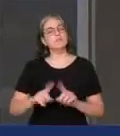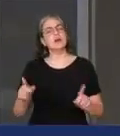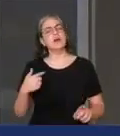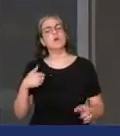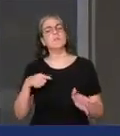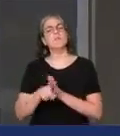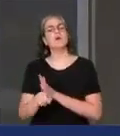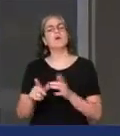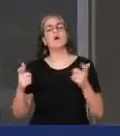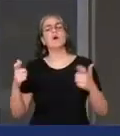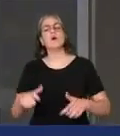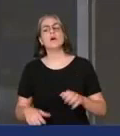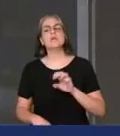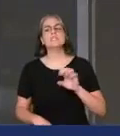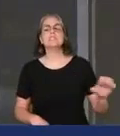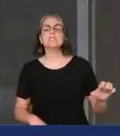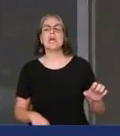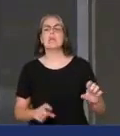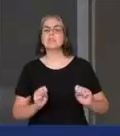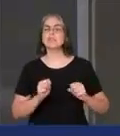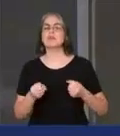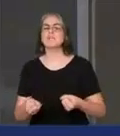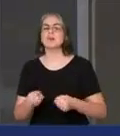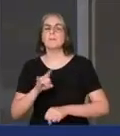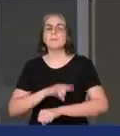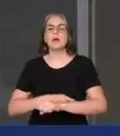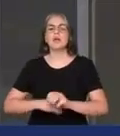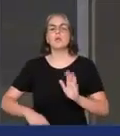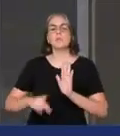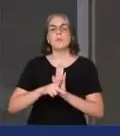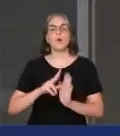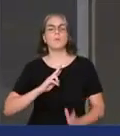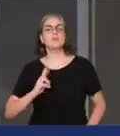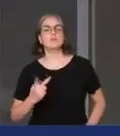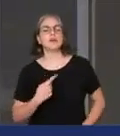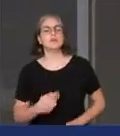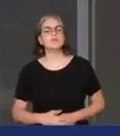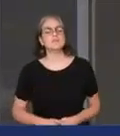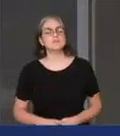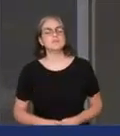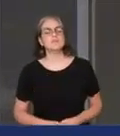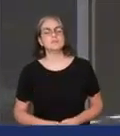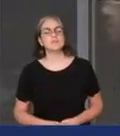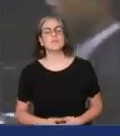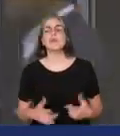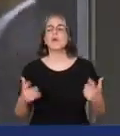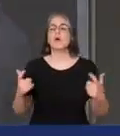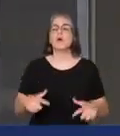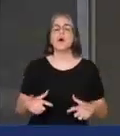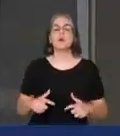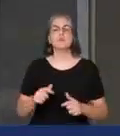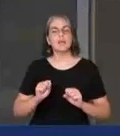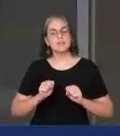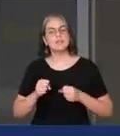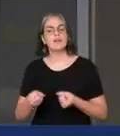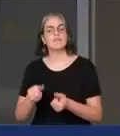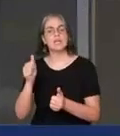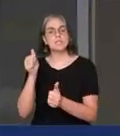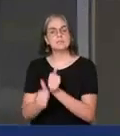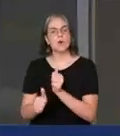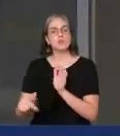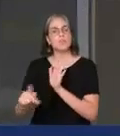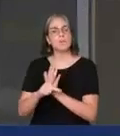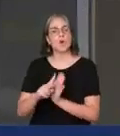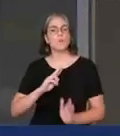a esquerda defendendo o banheiro para trans? Cadê a esquerda defendendo o esporte exclusivo para trans?